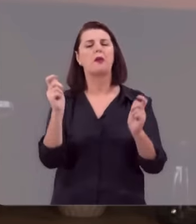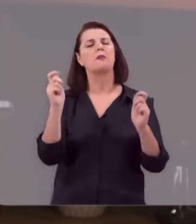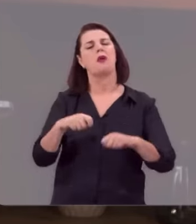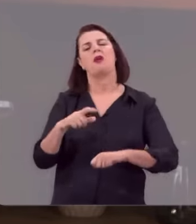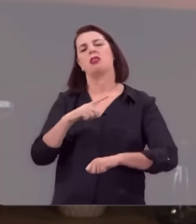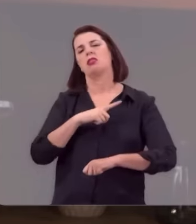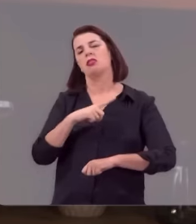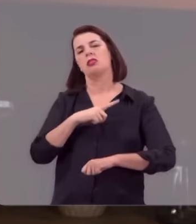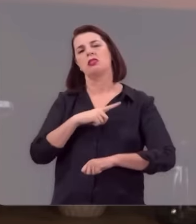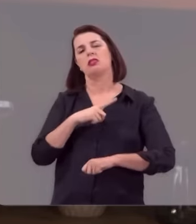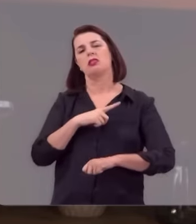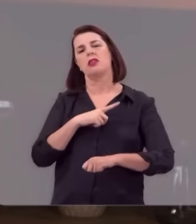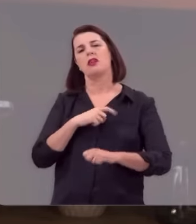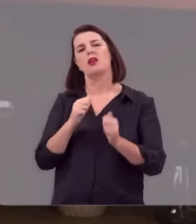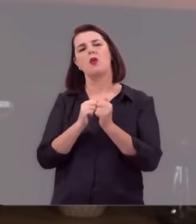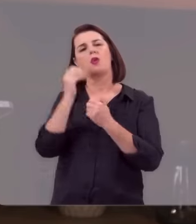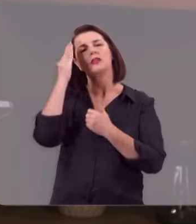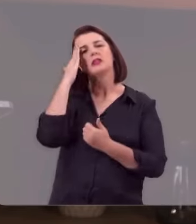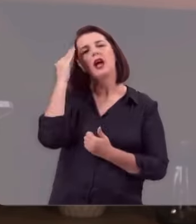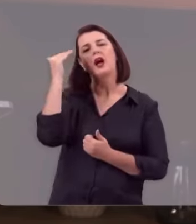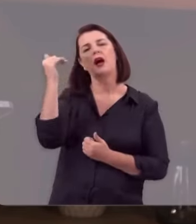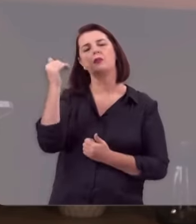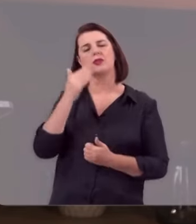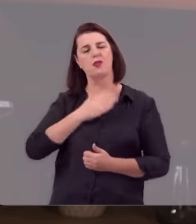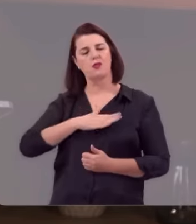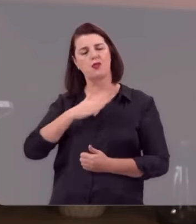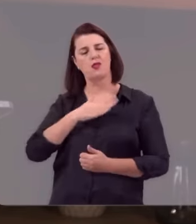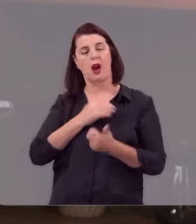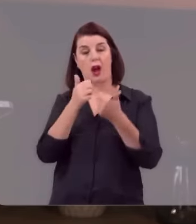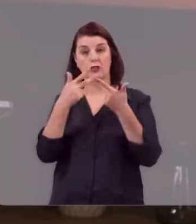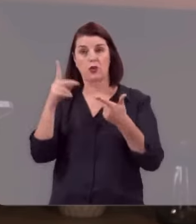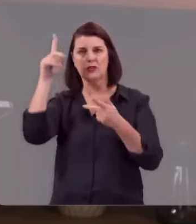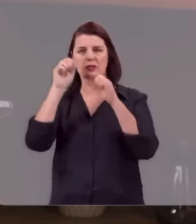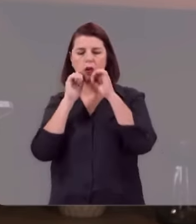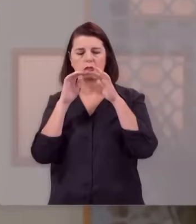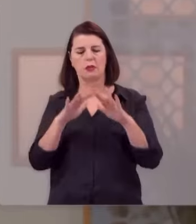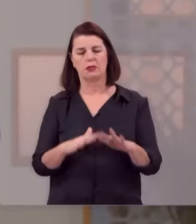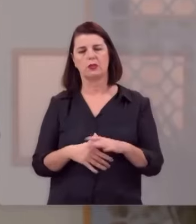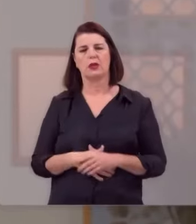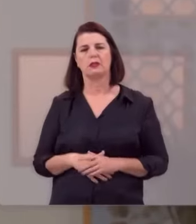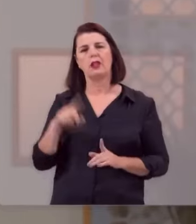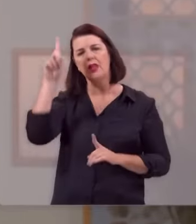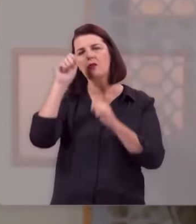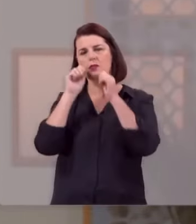desfrutar com sabedoria e serenidade os bens que Deus lhe confiar. Que Deus abençoe você. abençoe Deus abençoe você.